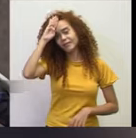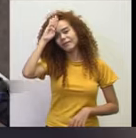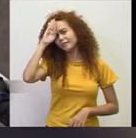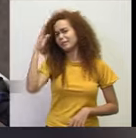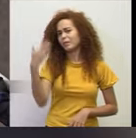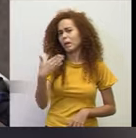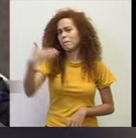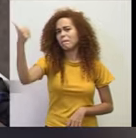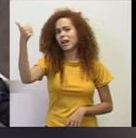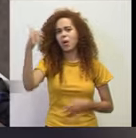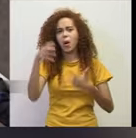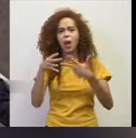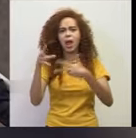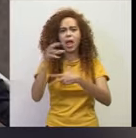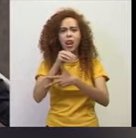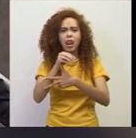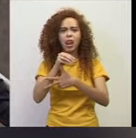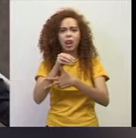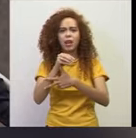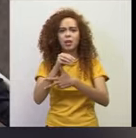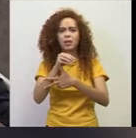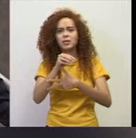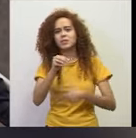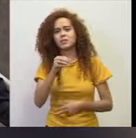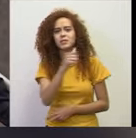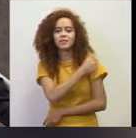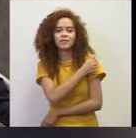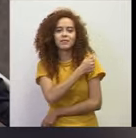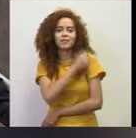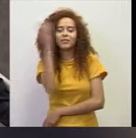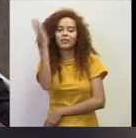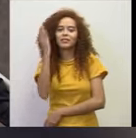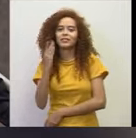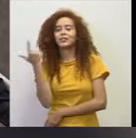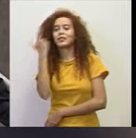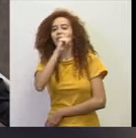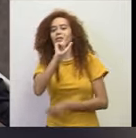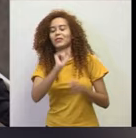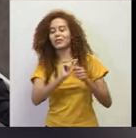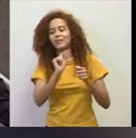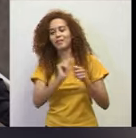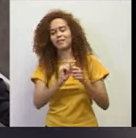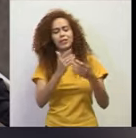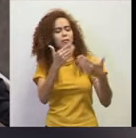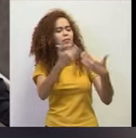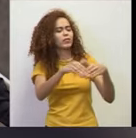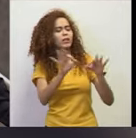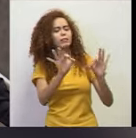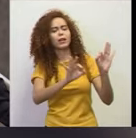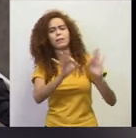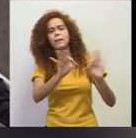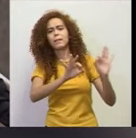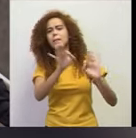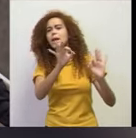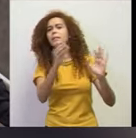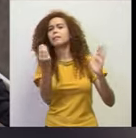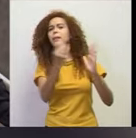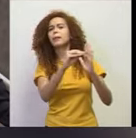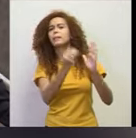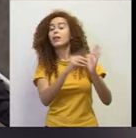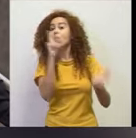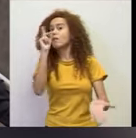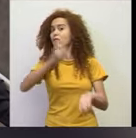melhor Enem que os estudantes do Brasil já tiveram a chance de realizar. Uma prova elaborada, colocando que